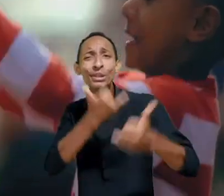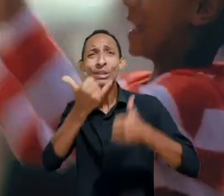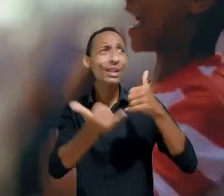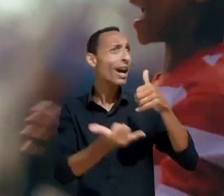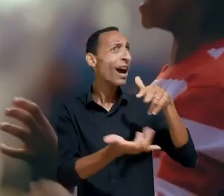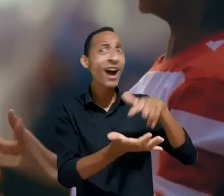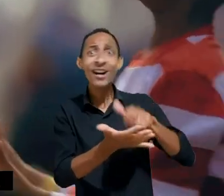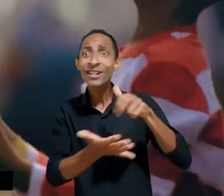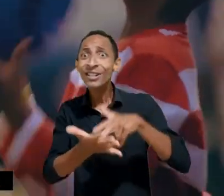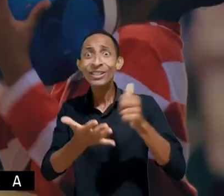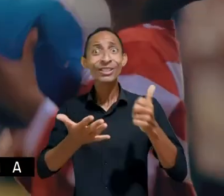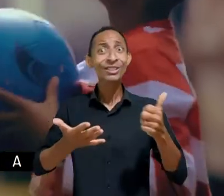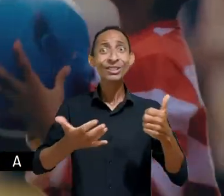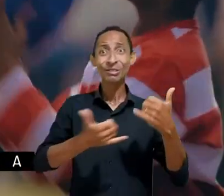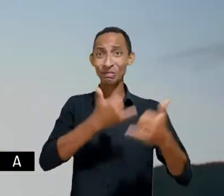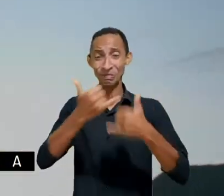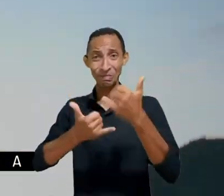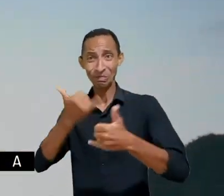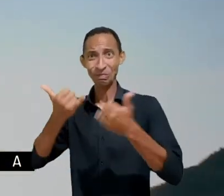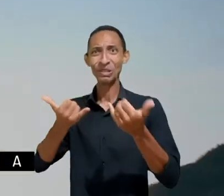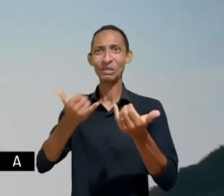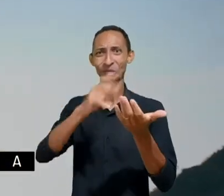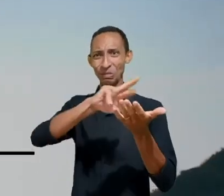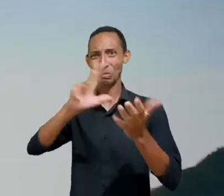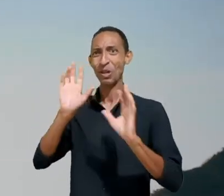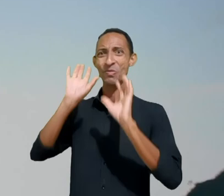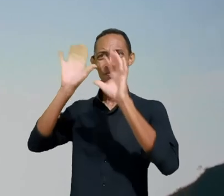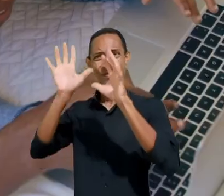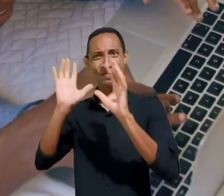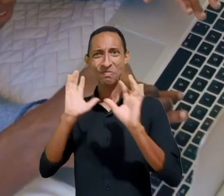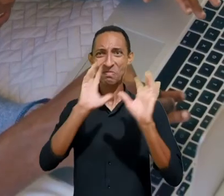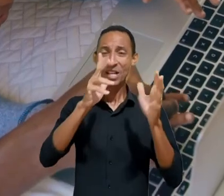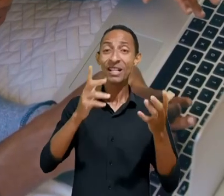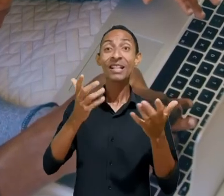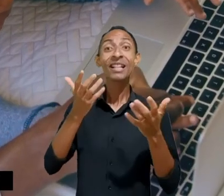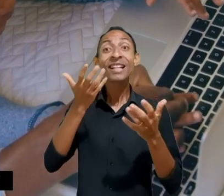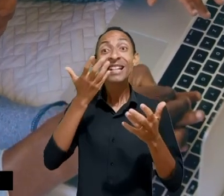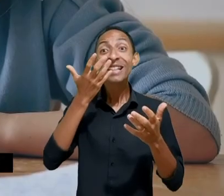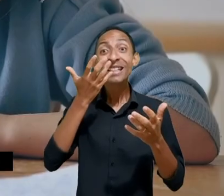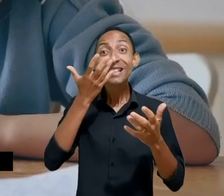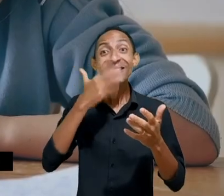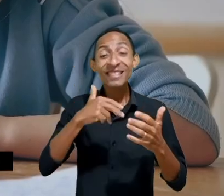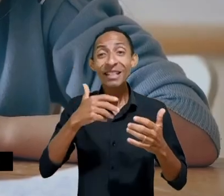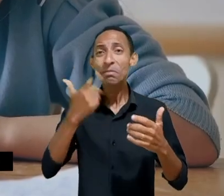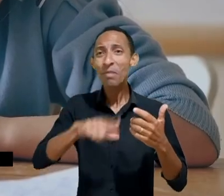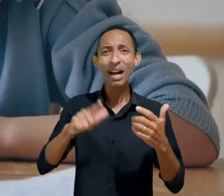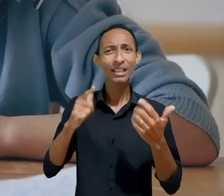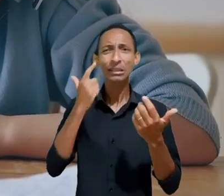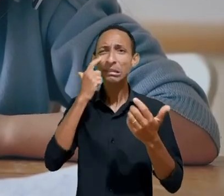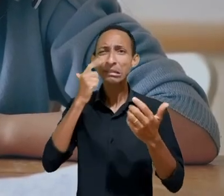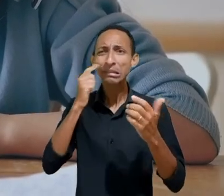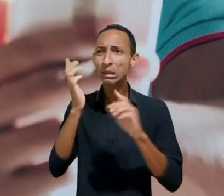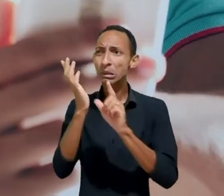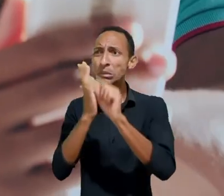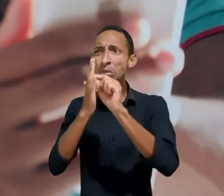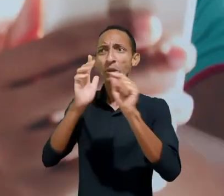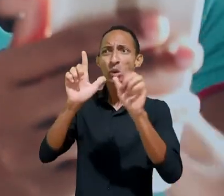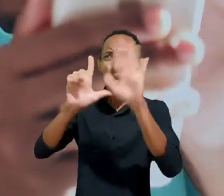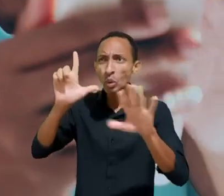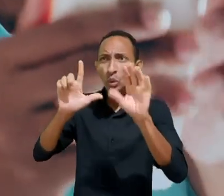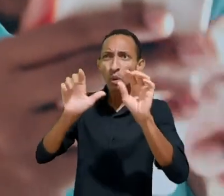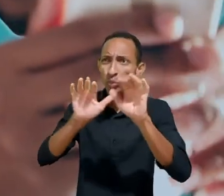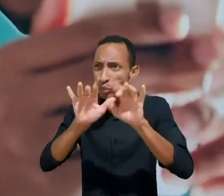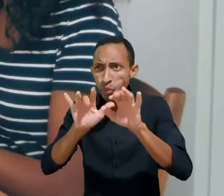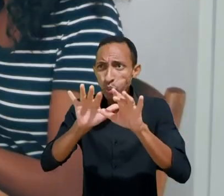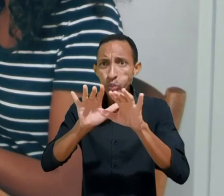muitos brinquedos criança precisa ter experiências digitais que ampliem suas potencialidades não que violem